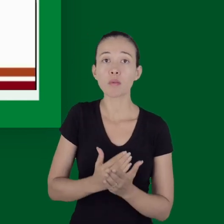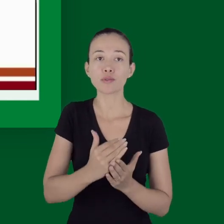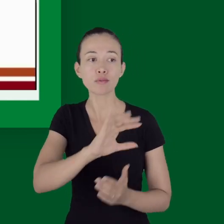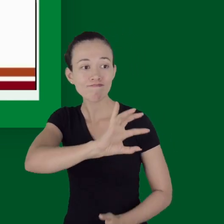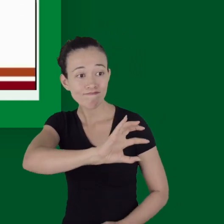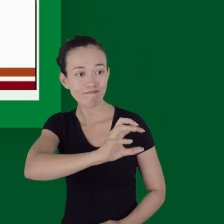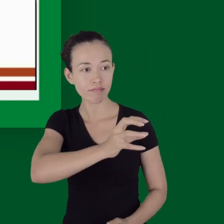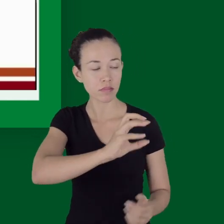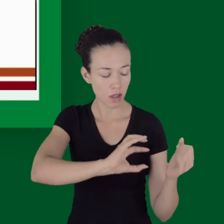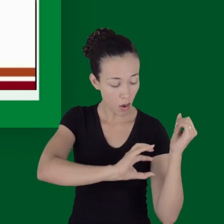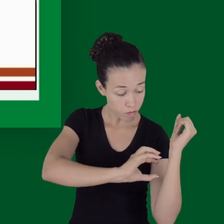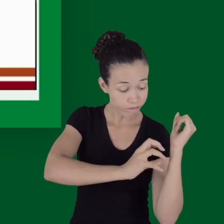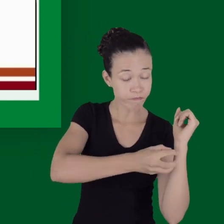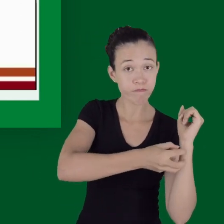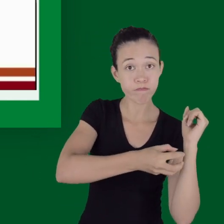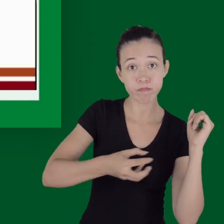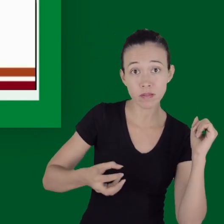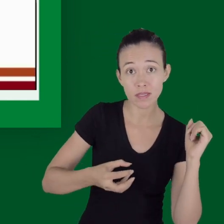sobreviveram.